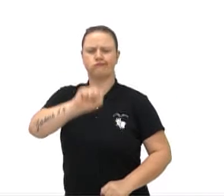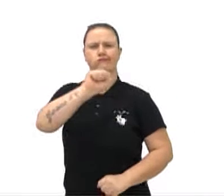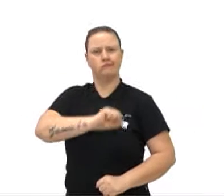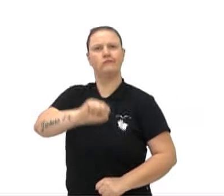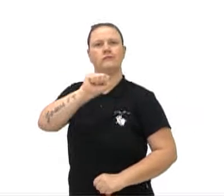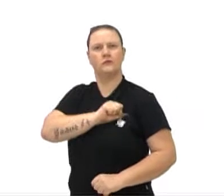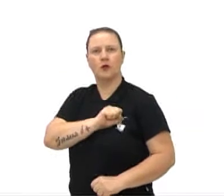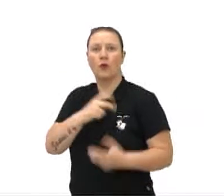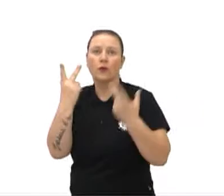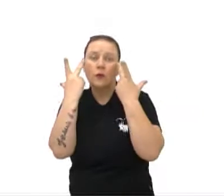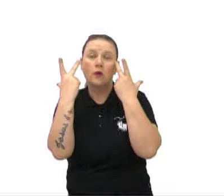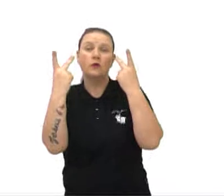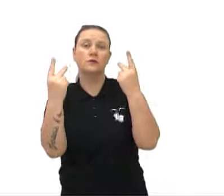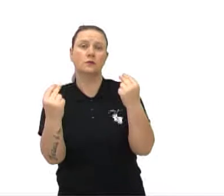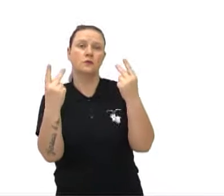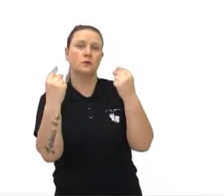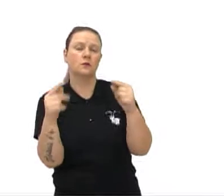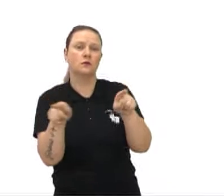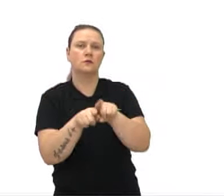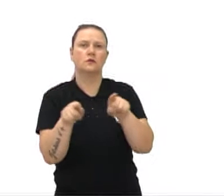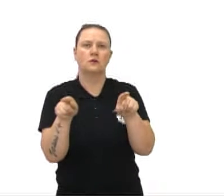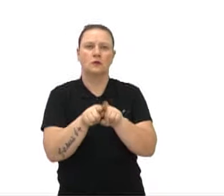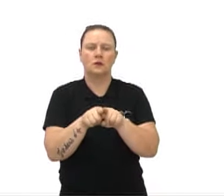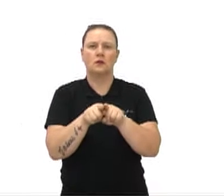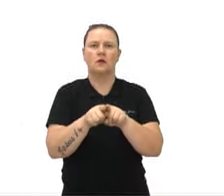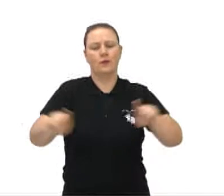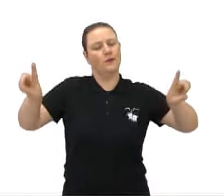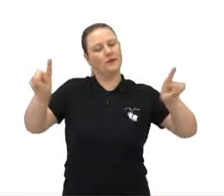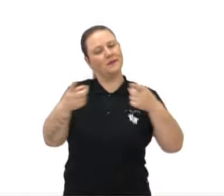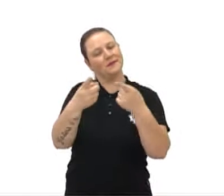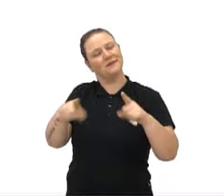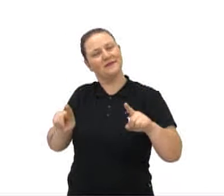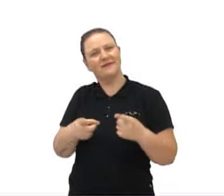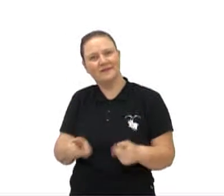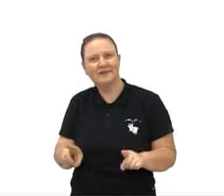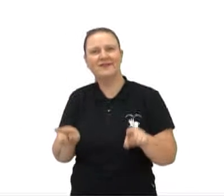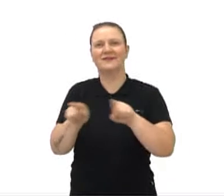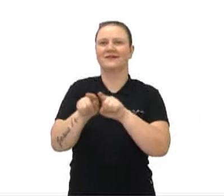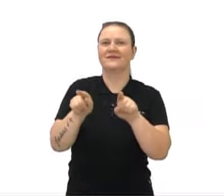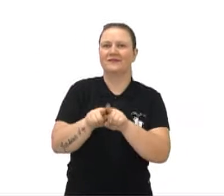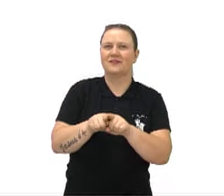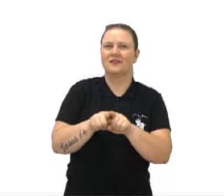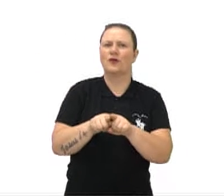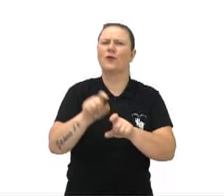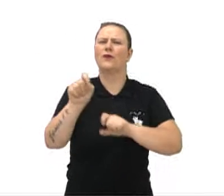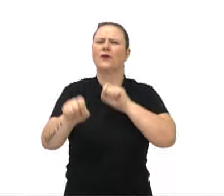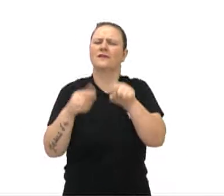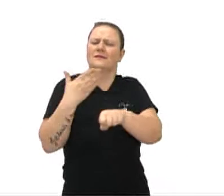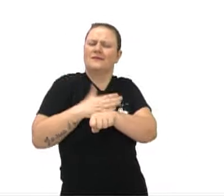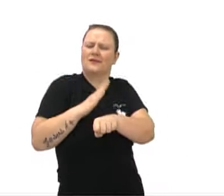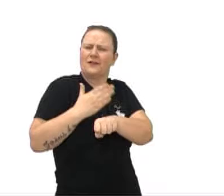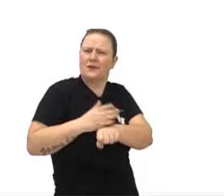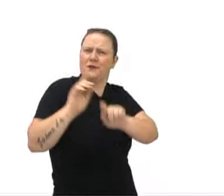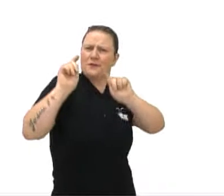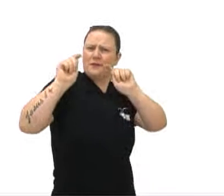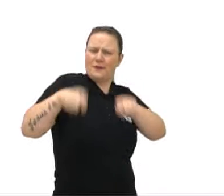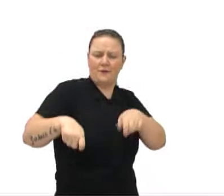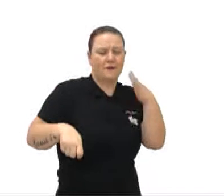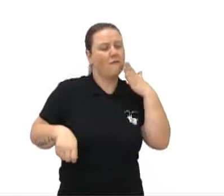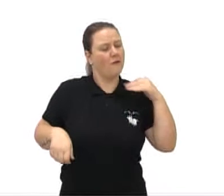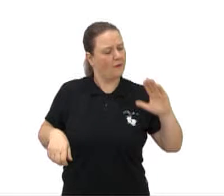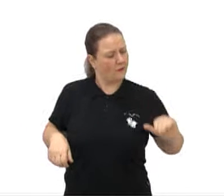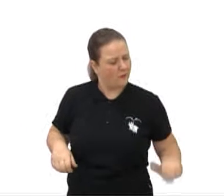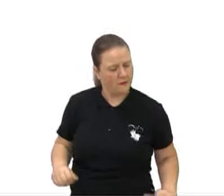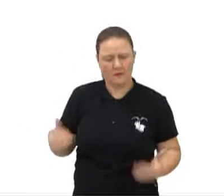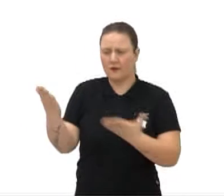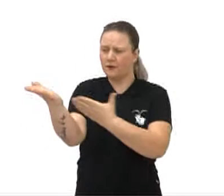geralmente com o auxílio de sons e músicas. Essa é uma atividade que pode ser praticada por crianças,